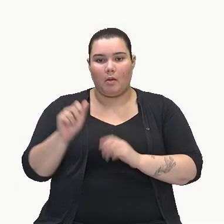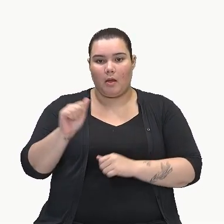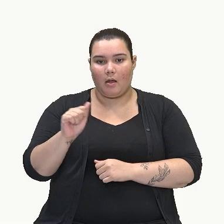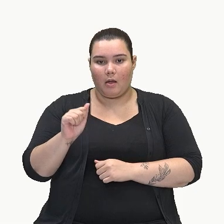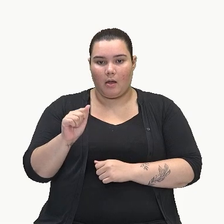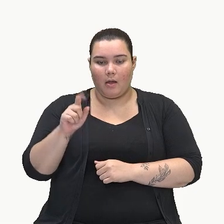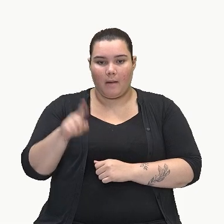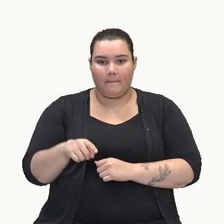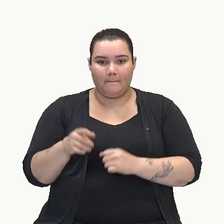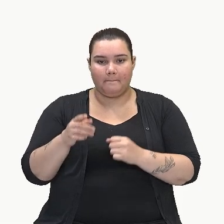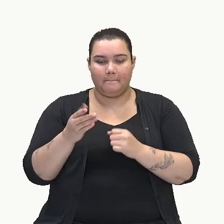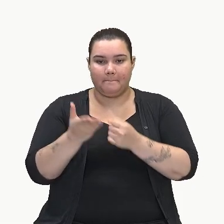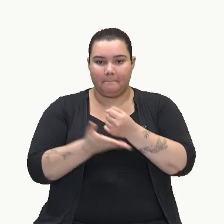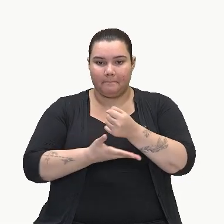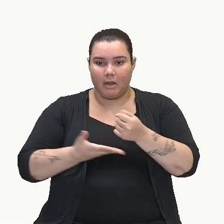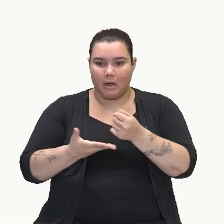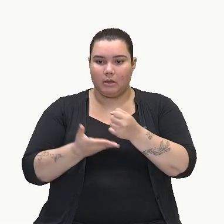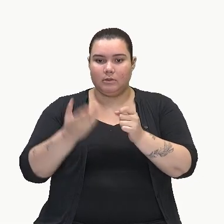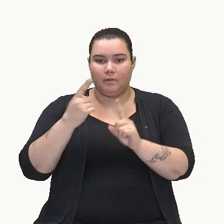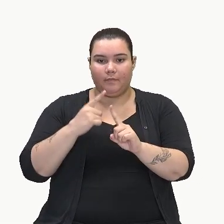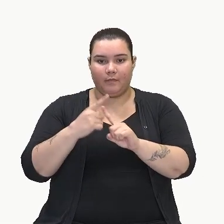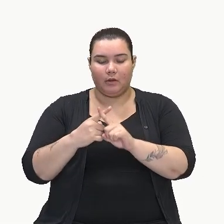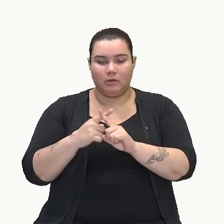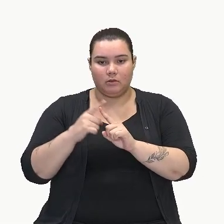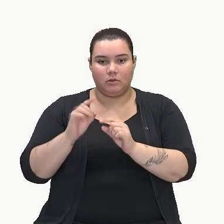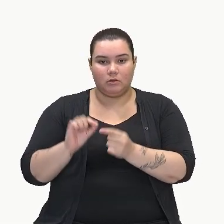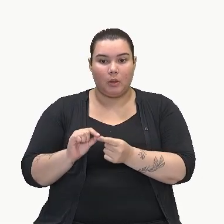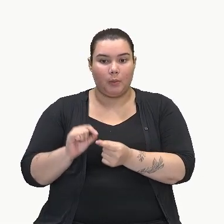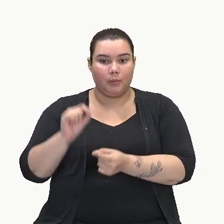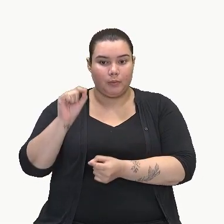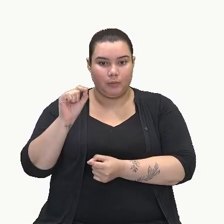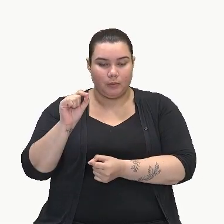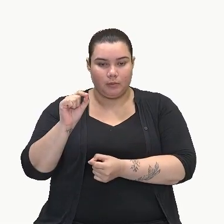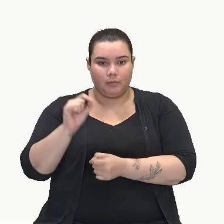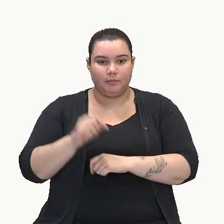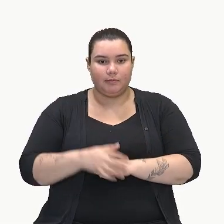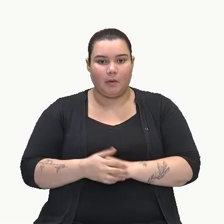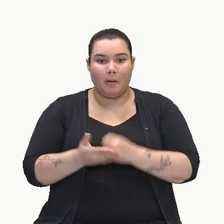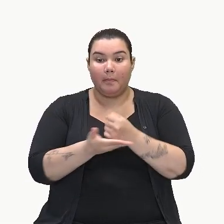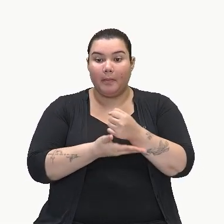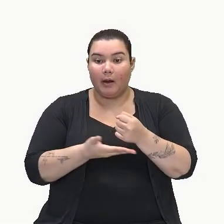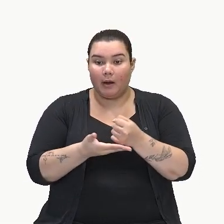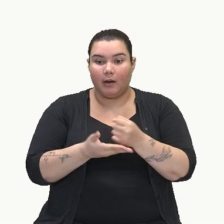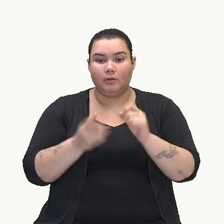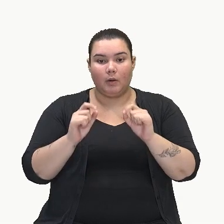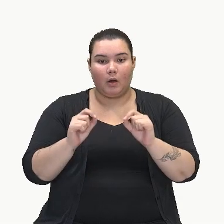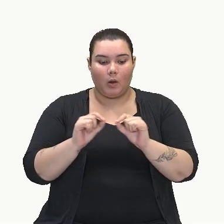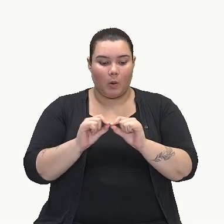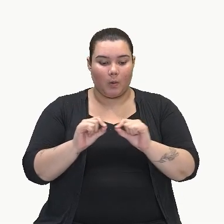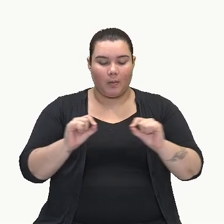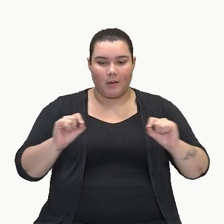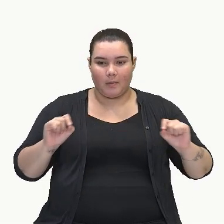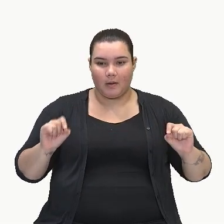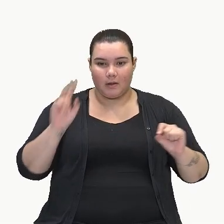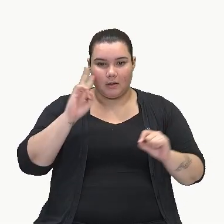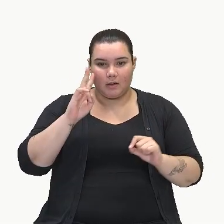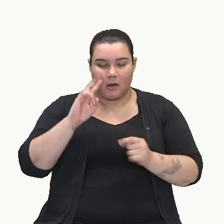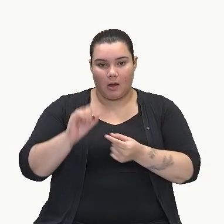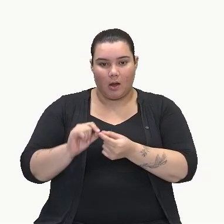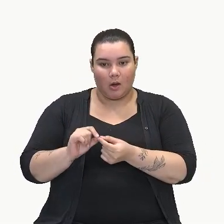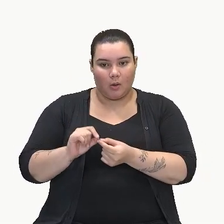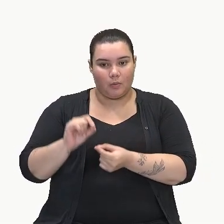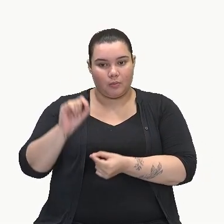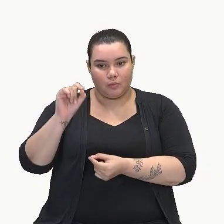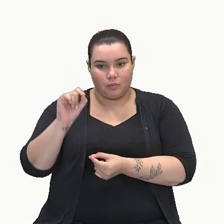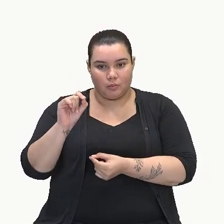base vezes altura, tá? Quem é a base? A base é o comprimento. E a altura também